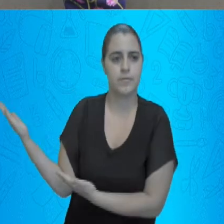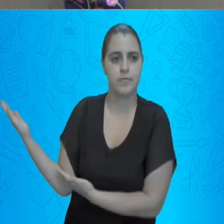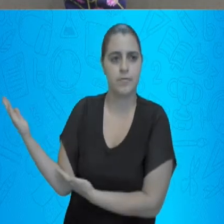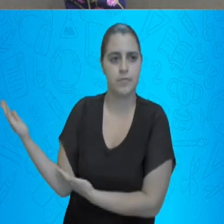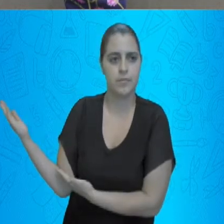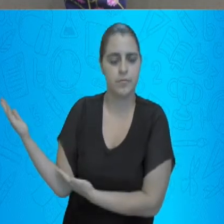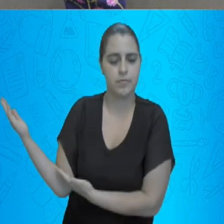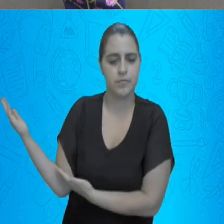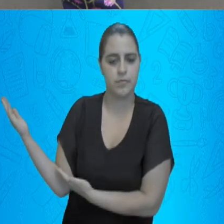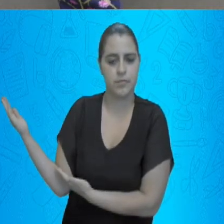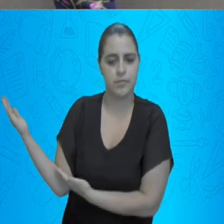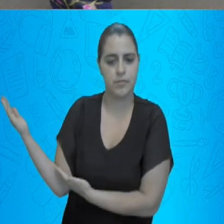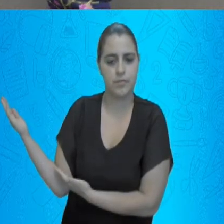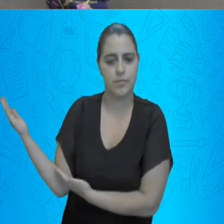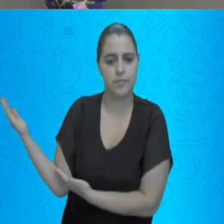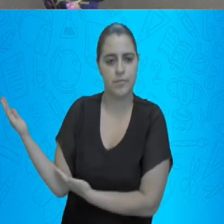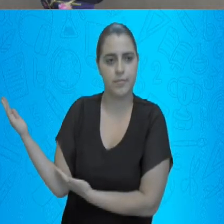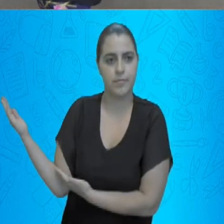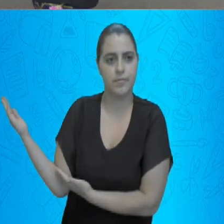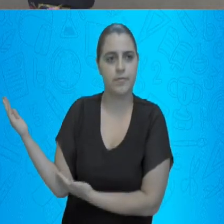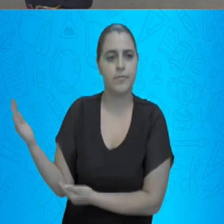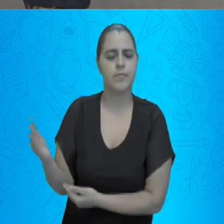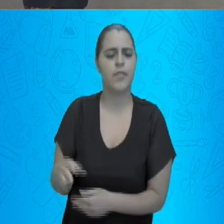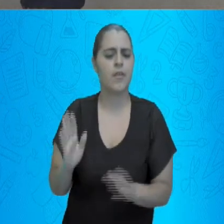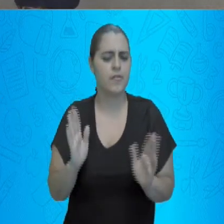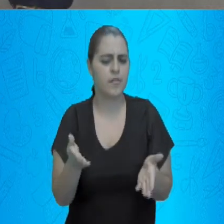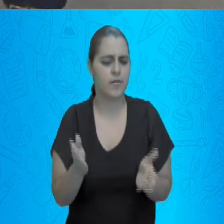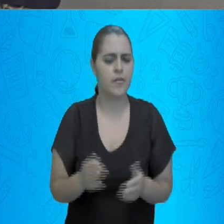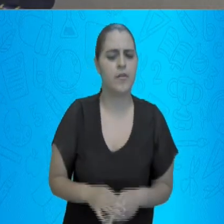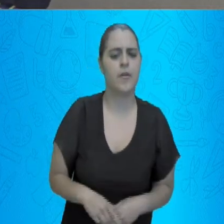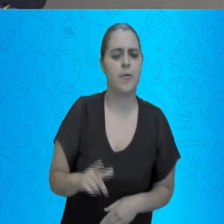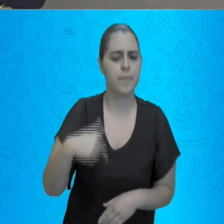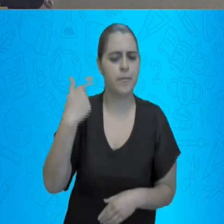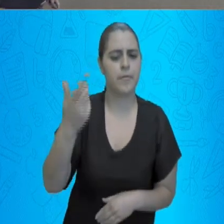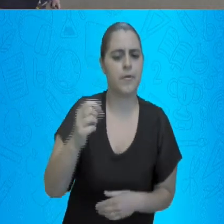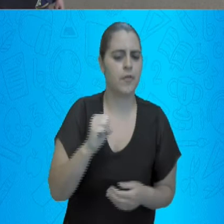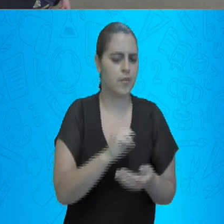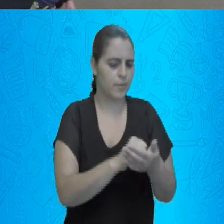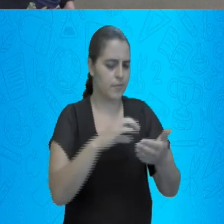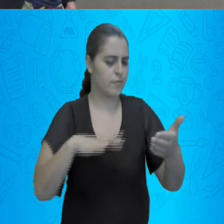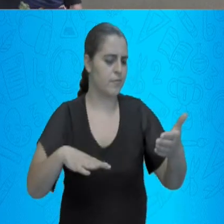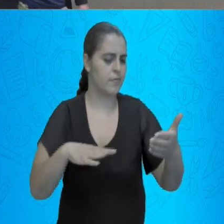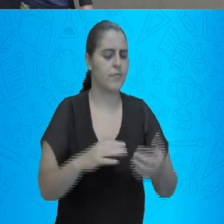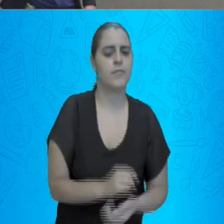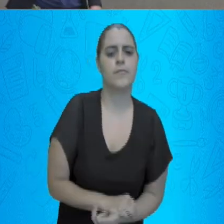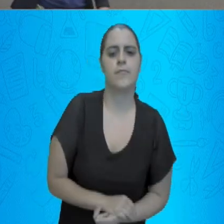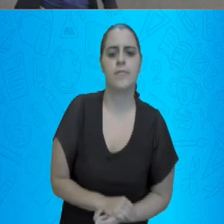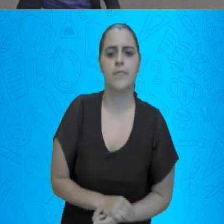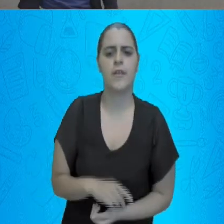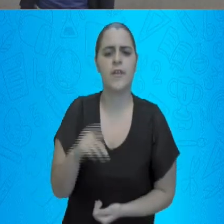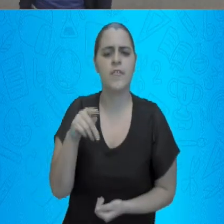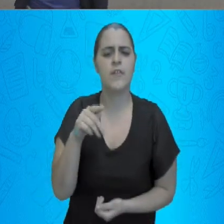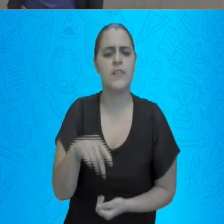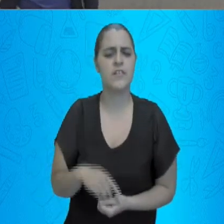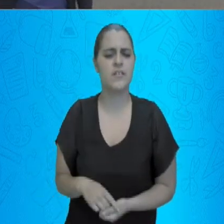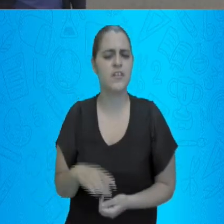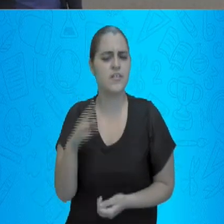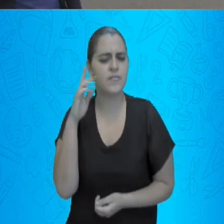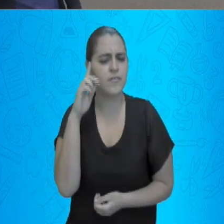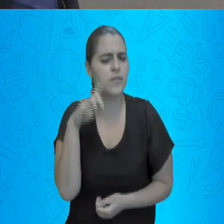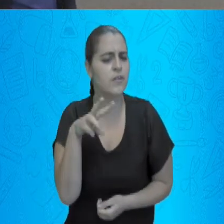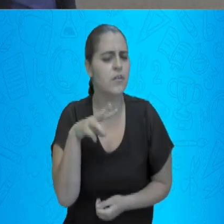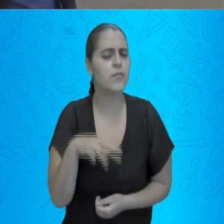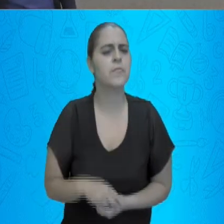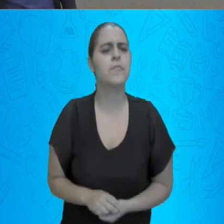Nós vamos colocar aqui. Agora, vamos para a nossa próxima atividade. Vocês repararam